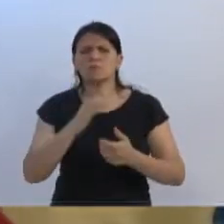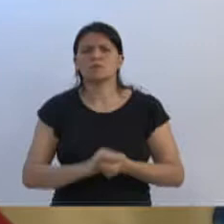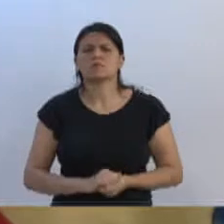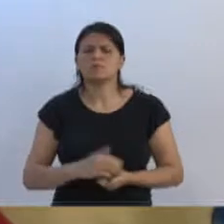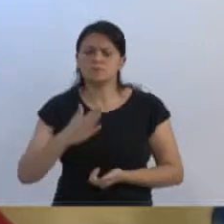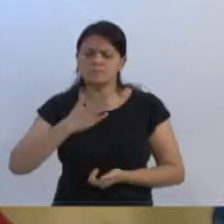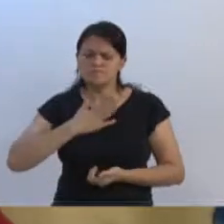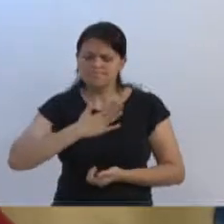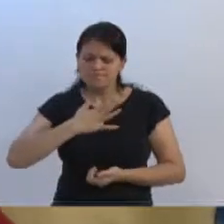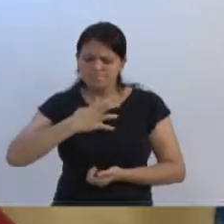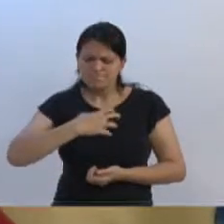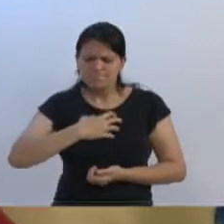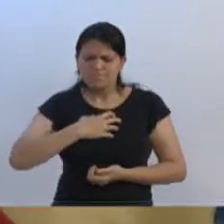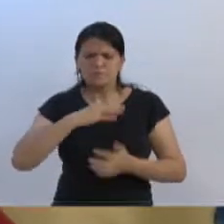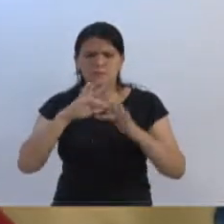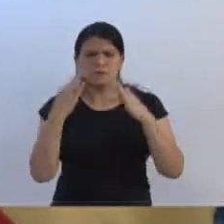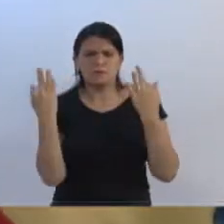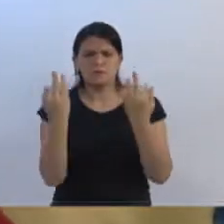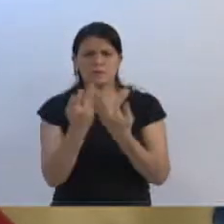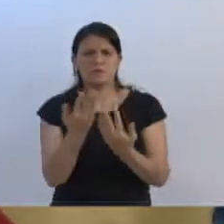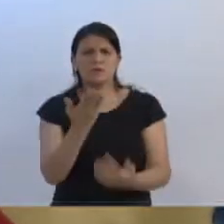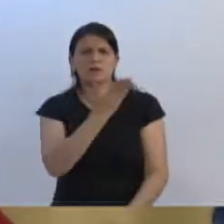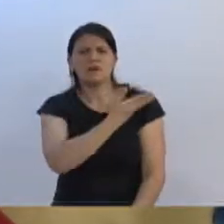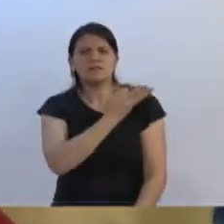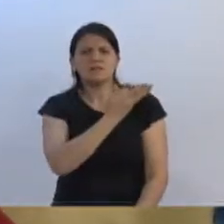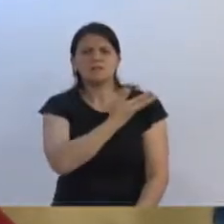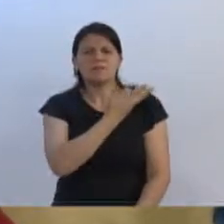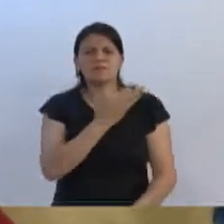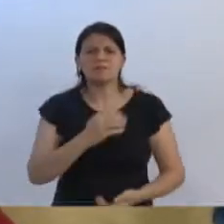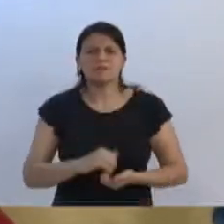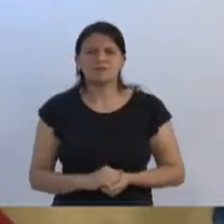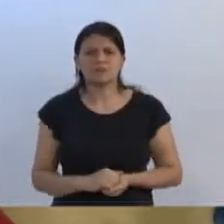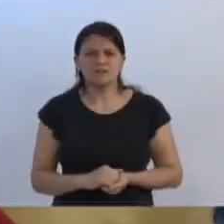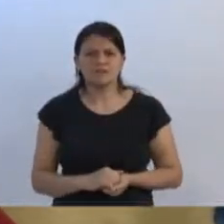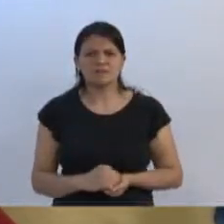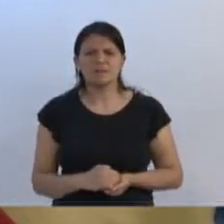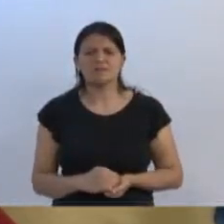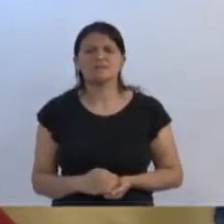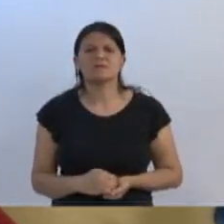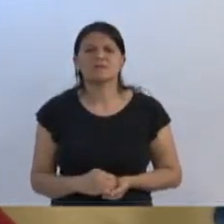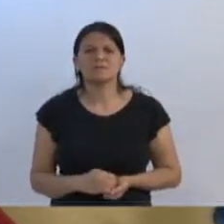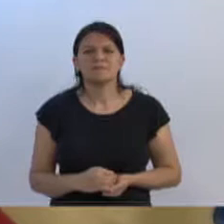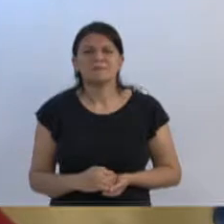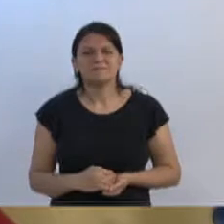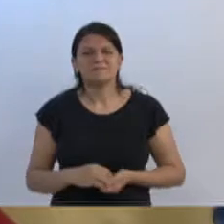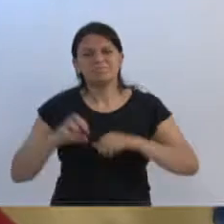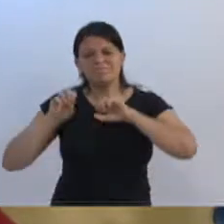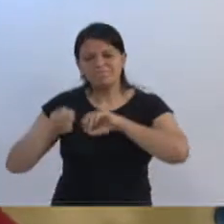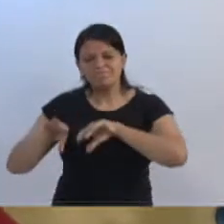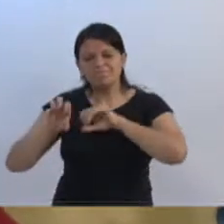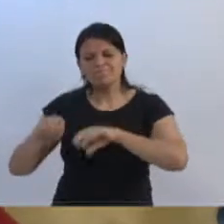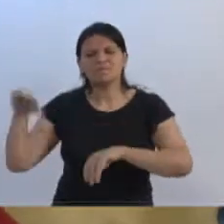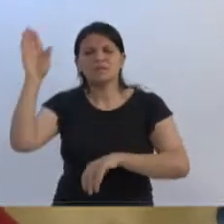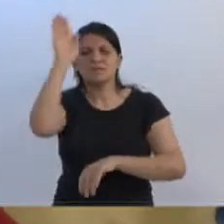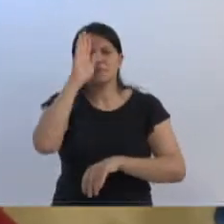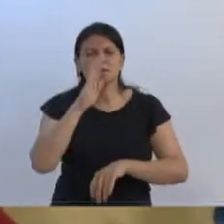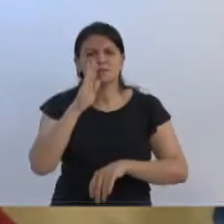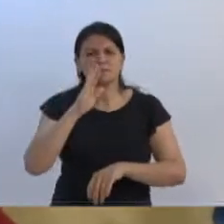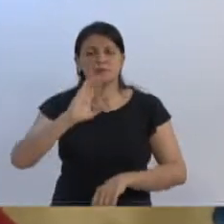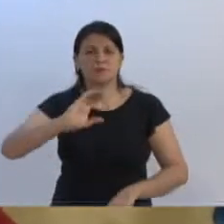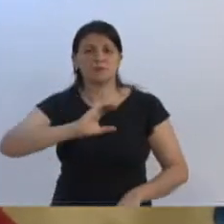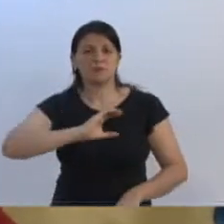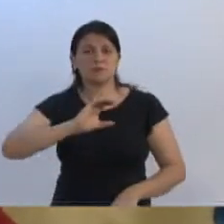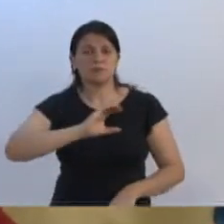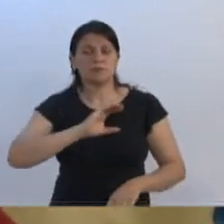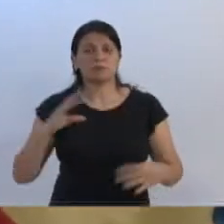sentimentos a toda a família e todos os amigos do nosso amigo Carlos Lang. E depois falar da educação no Brasil. A coordenação de